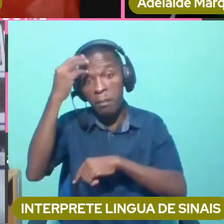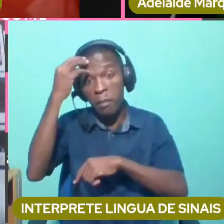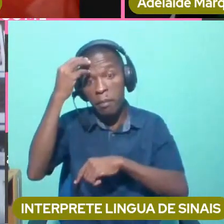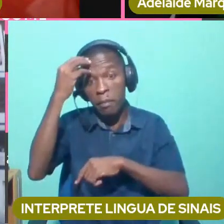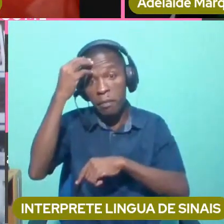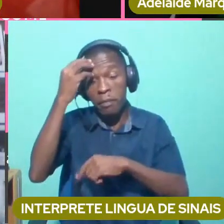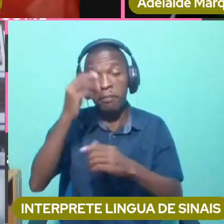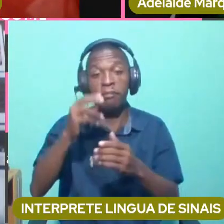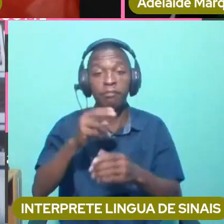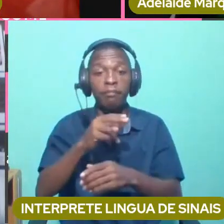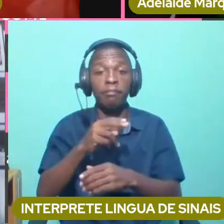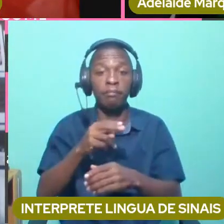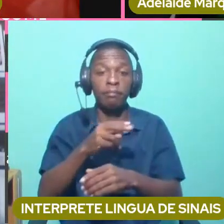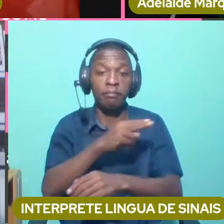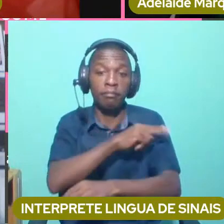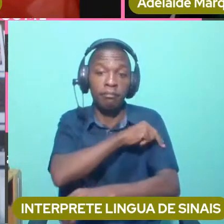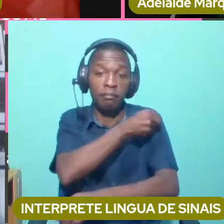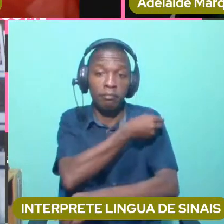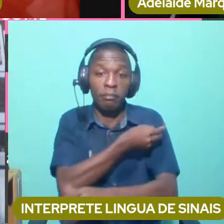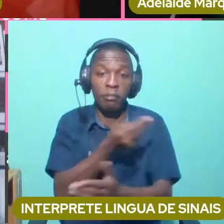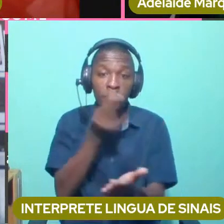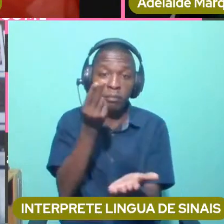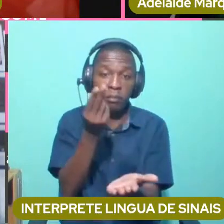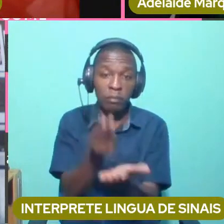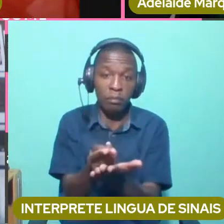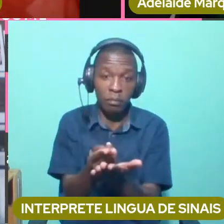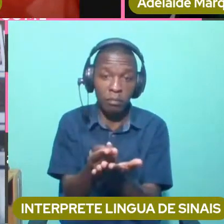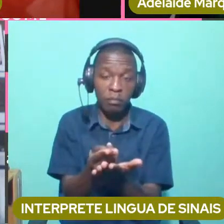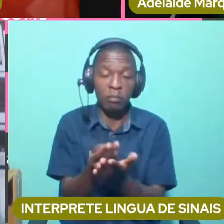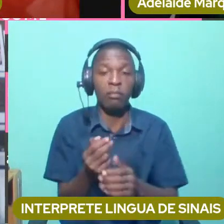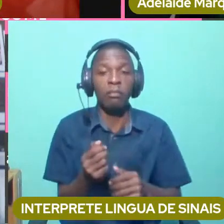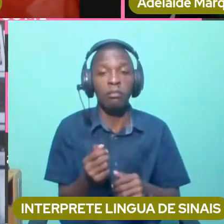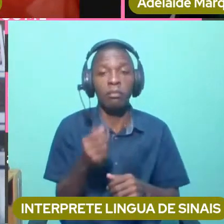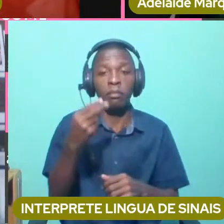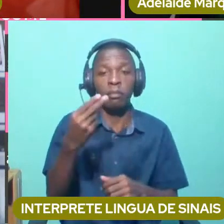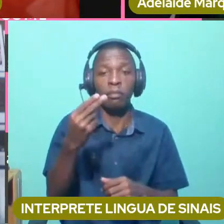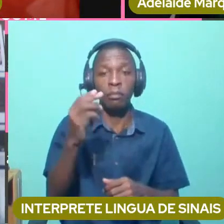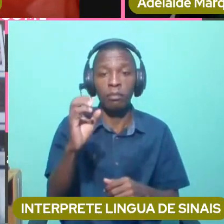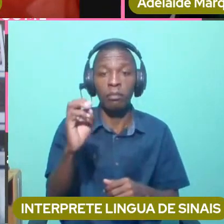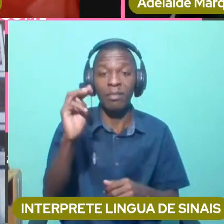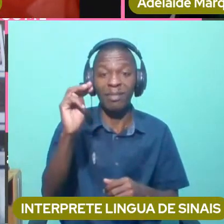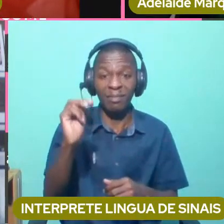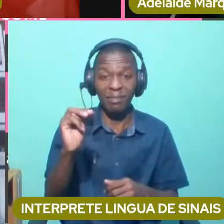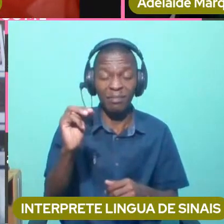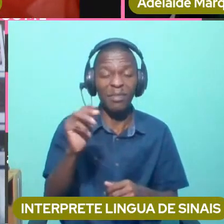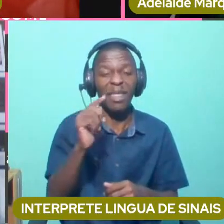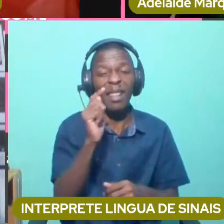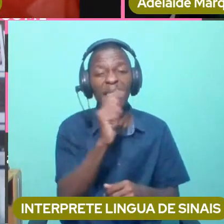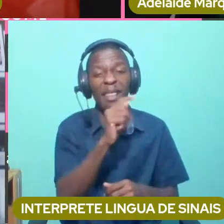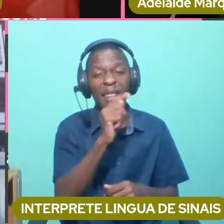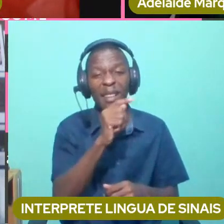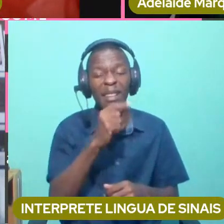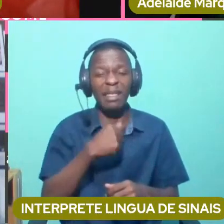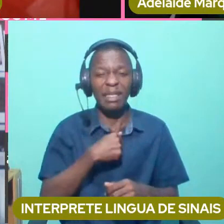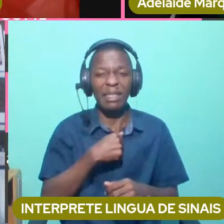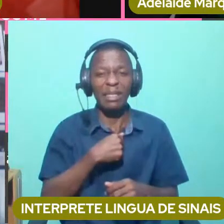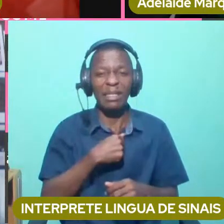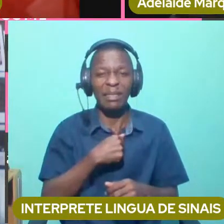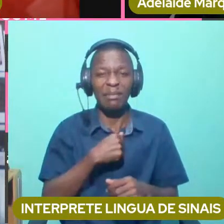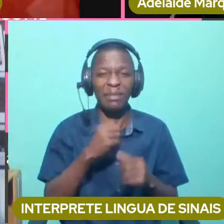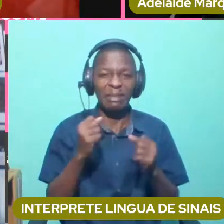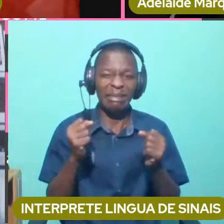Miguel Bombarda, que é o atual hospital central, onde eu fazia exercícios que chamavam